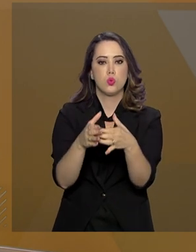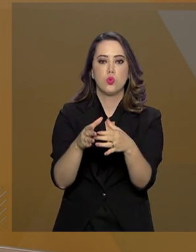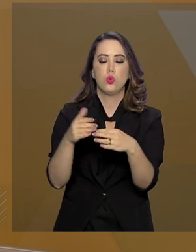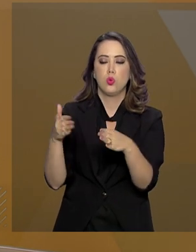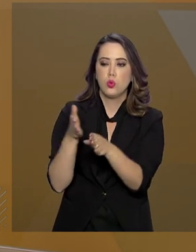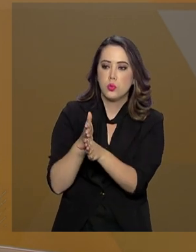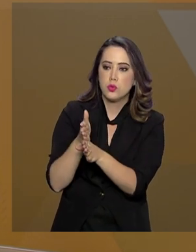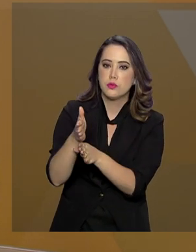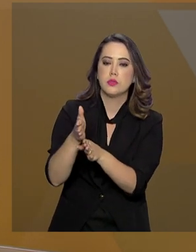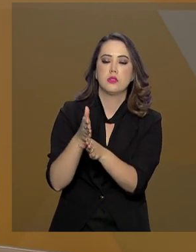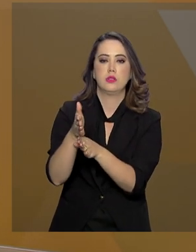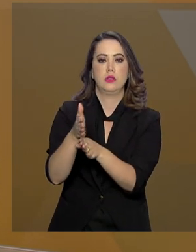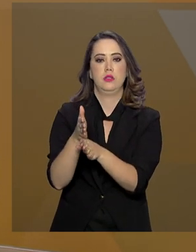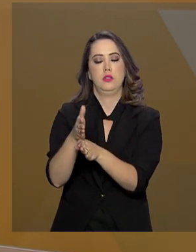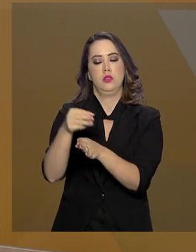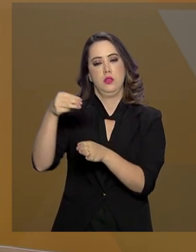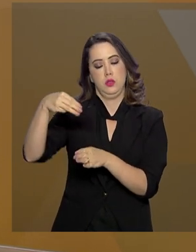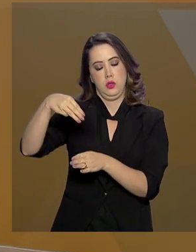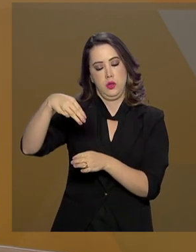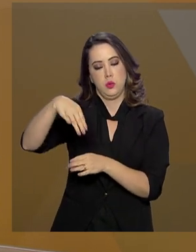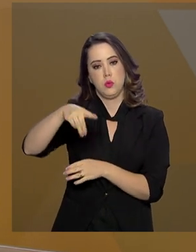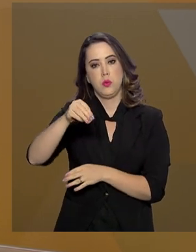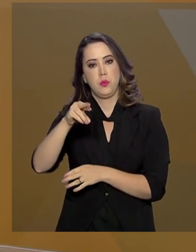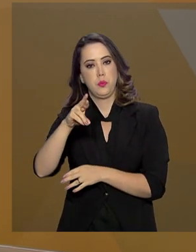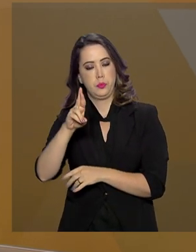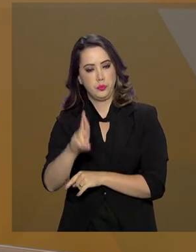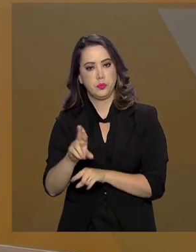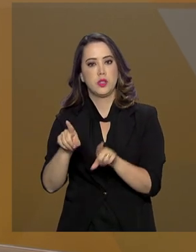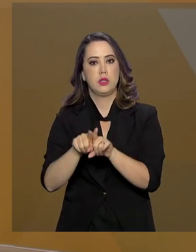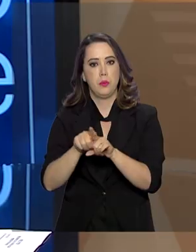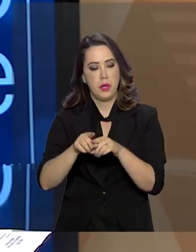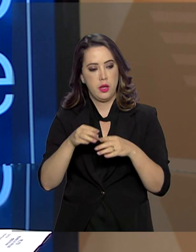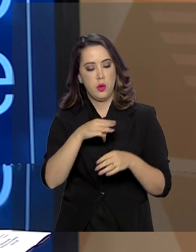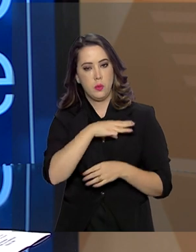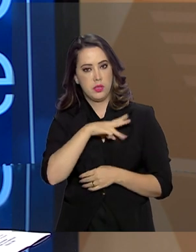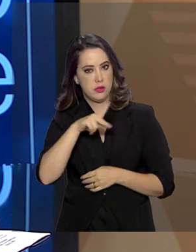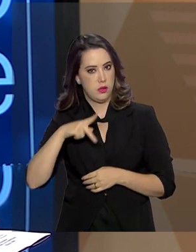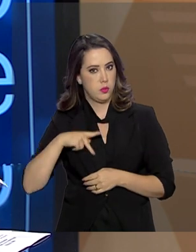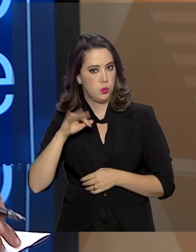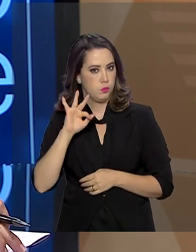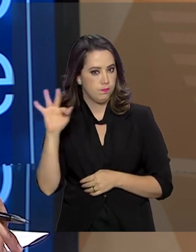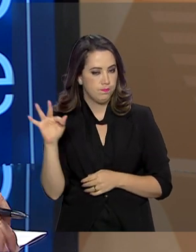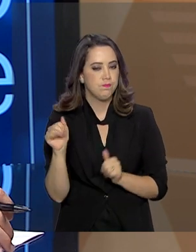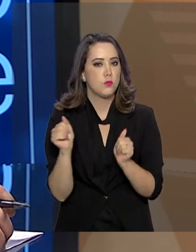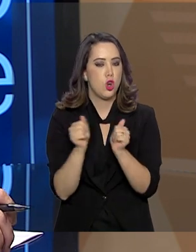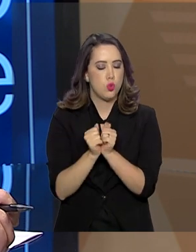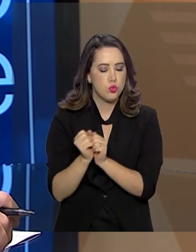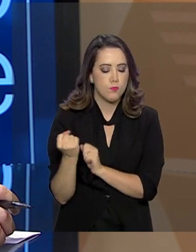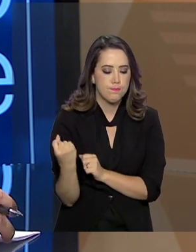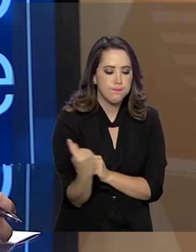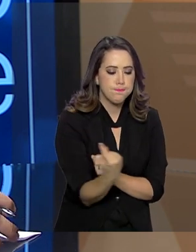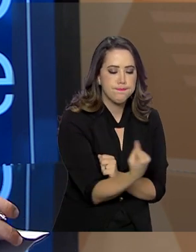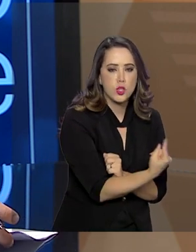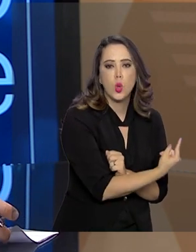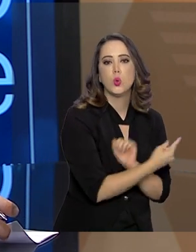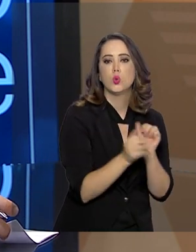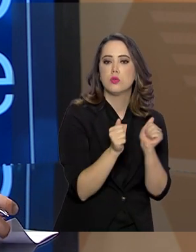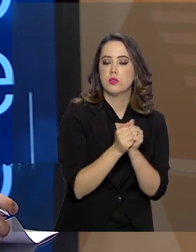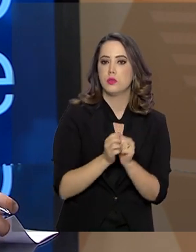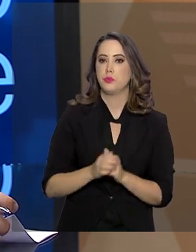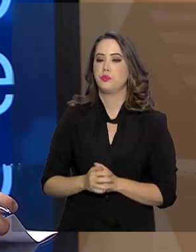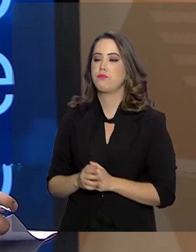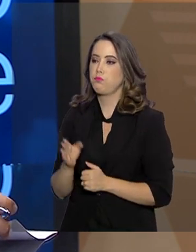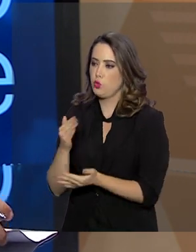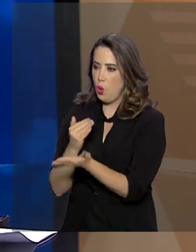Ministério do Desenvolvimento Regional e ainda o Ministério Público Federal. Eduardo, no começo do programa, na abertura aqui, eu